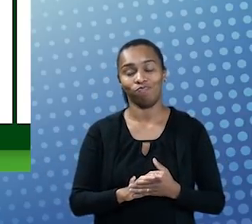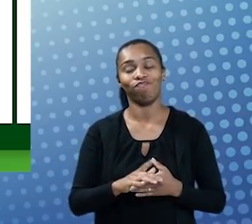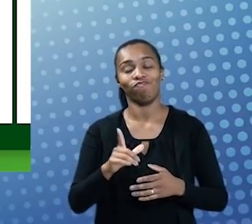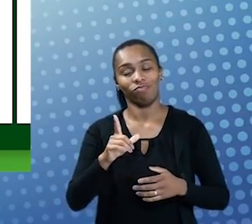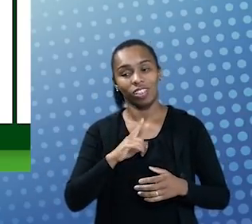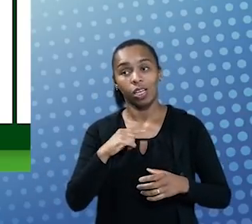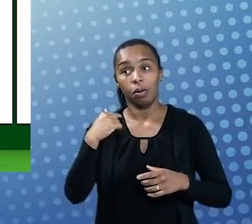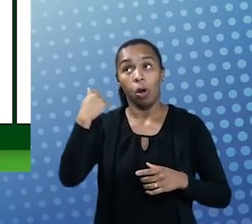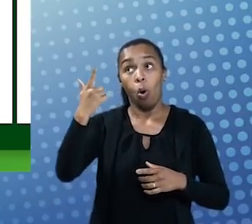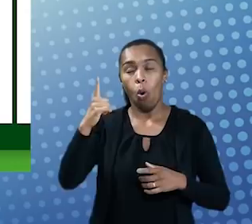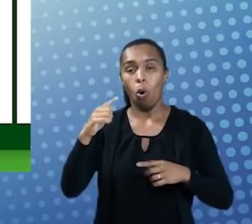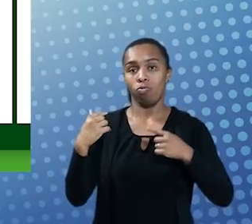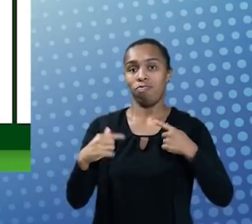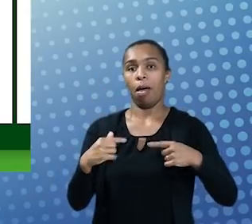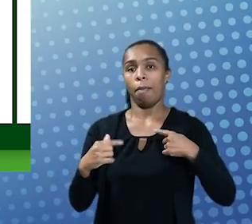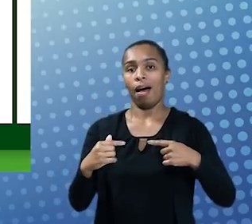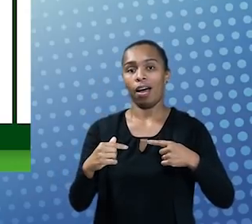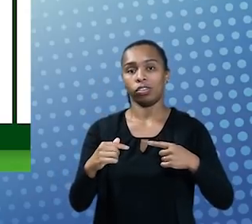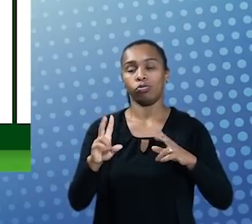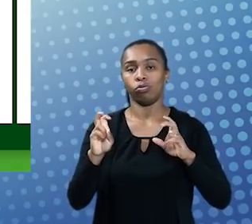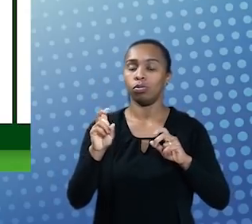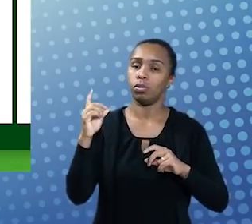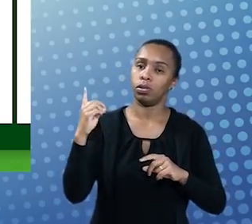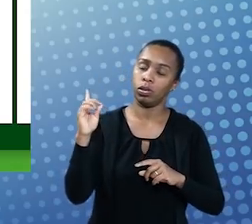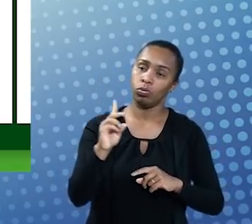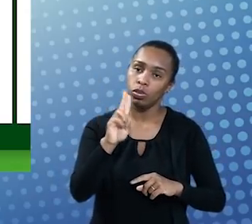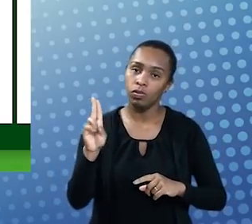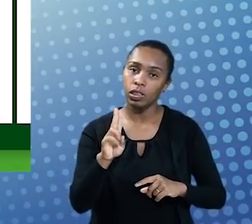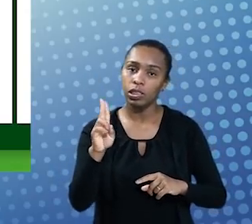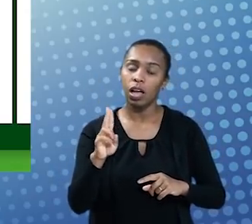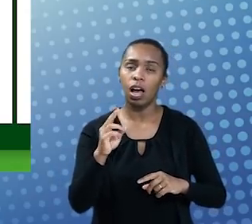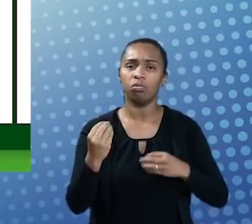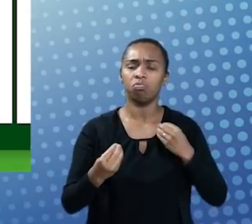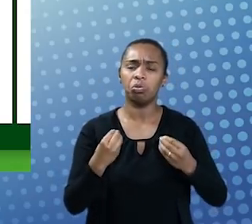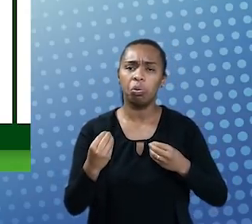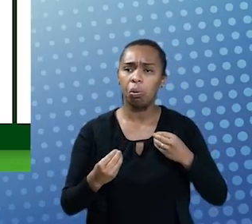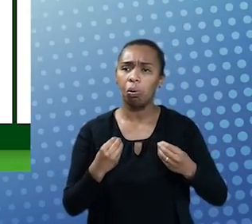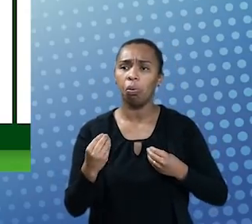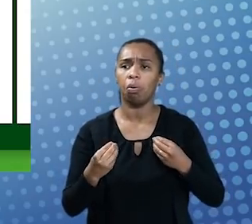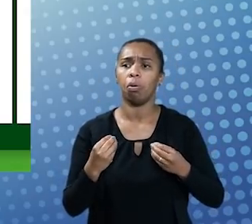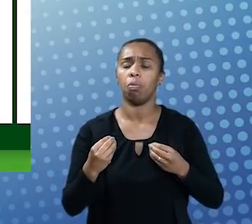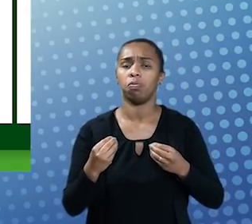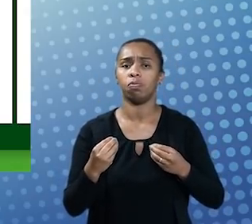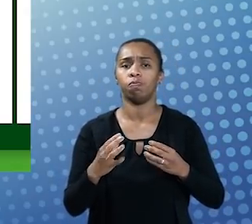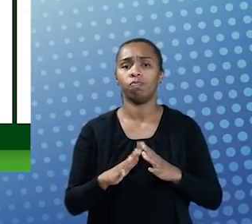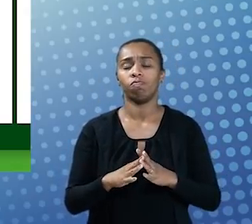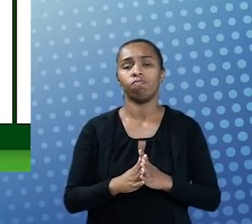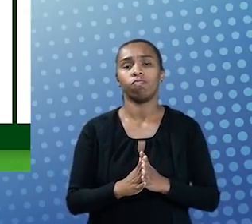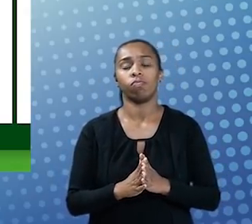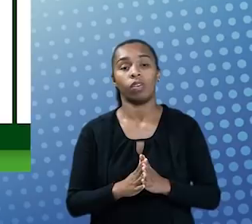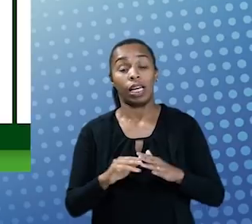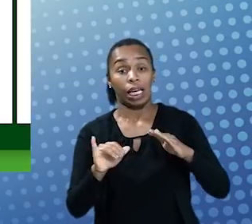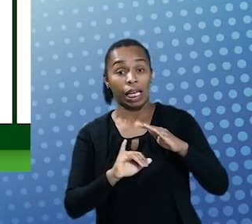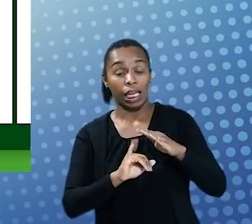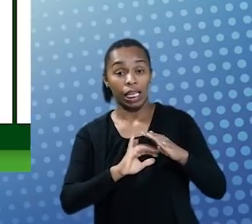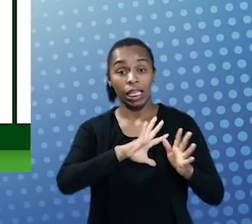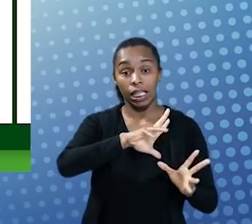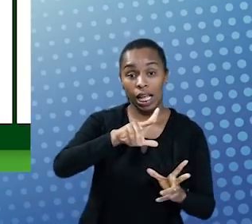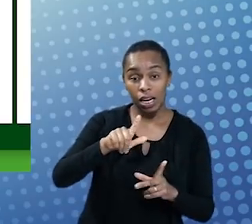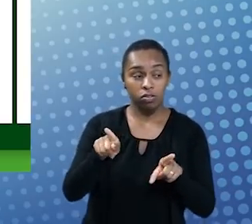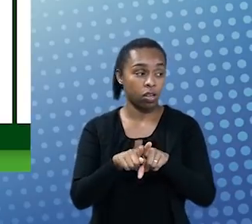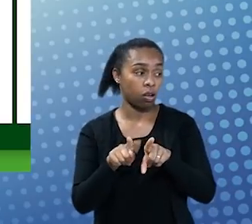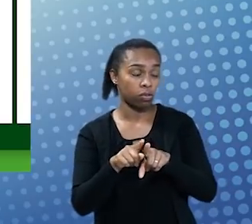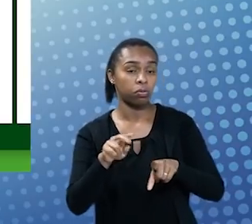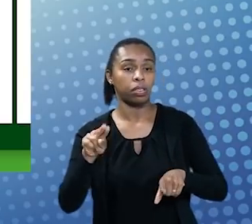debate intenso nas universidades, os modelos híbridos, a discussão da mobilidade nacional e internacional, e